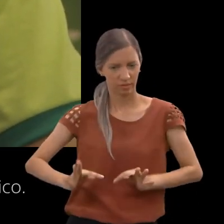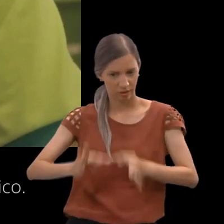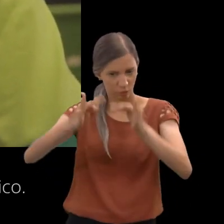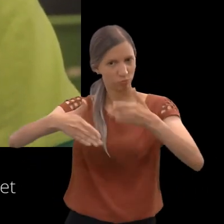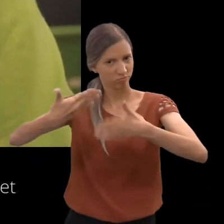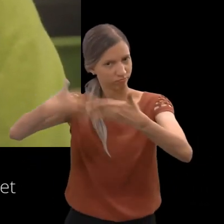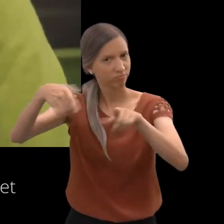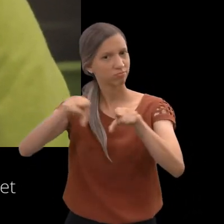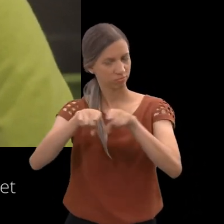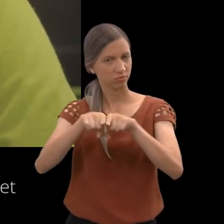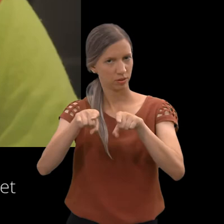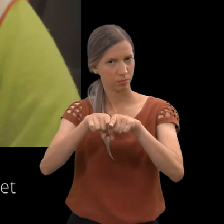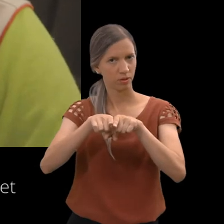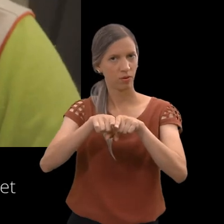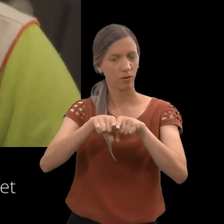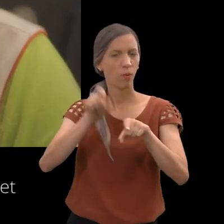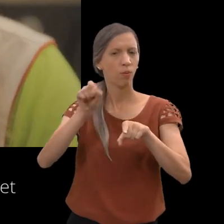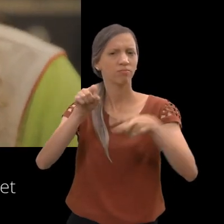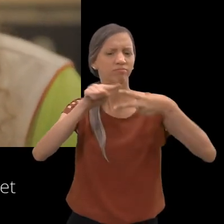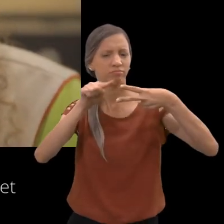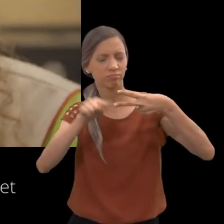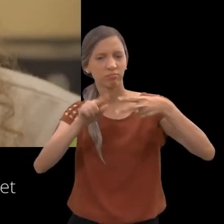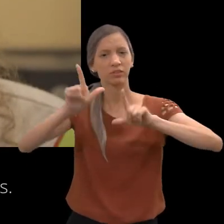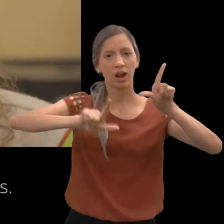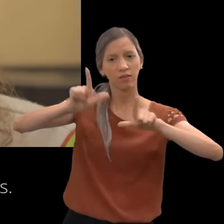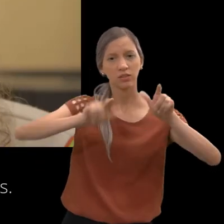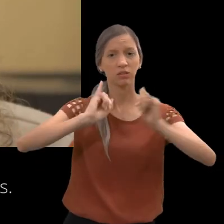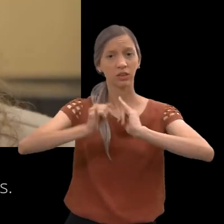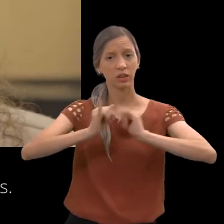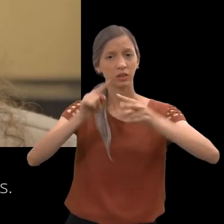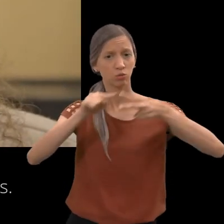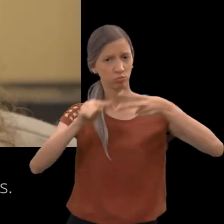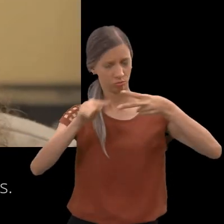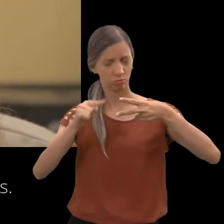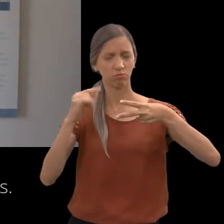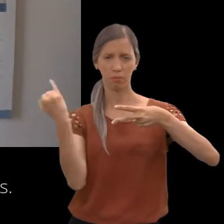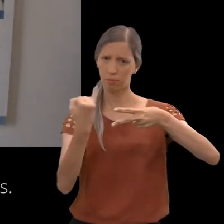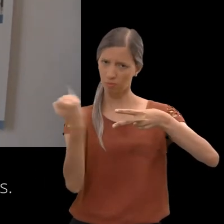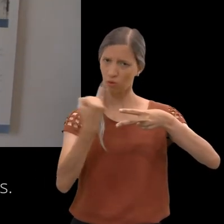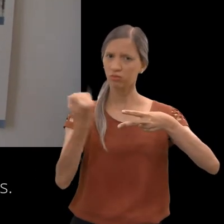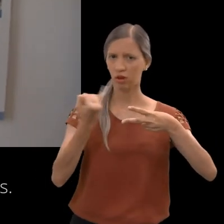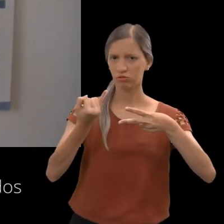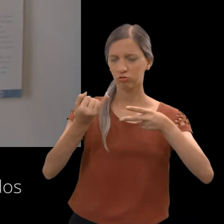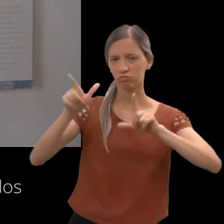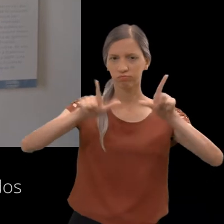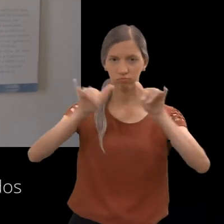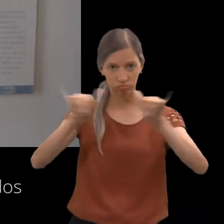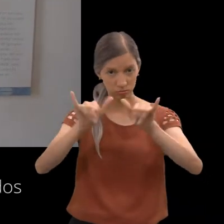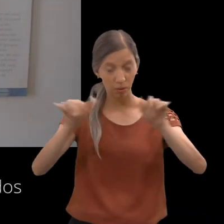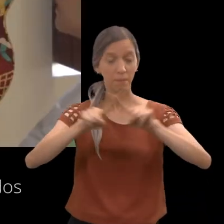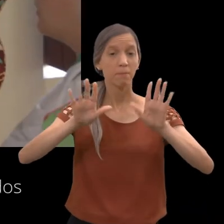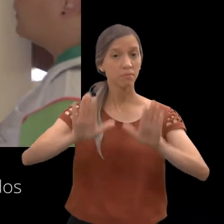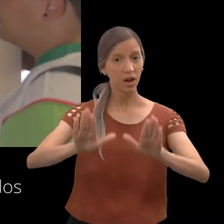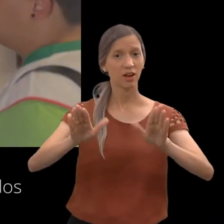tecnológico. Nesse sentido, a televisão e, posteriormente, a internet passaram a ser importantes instrumentos midiátricos. Contudo,